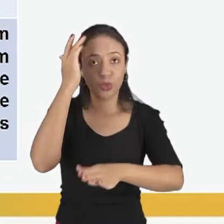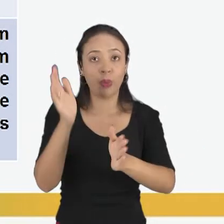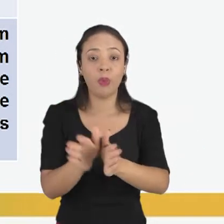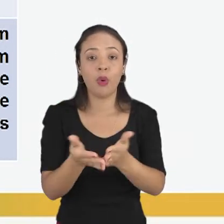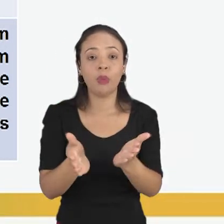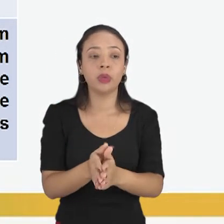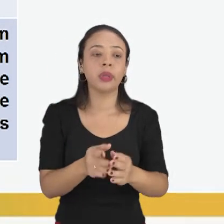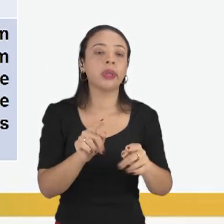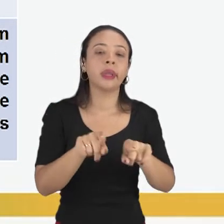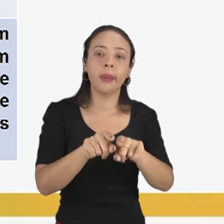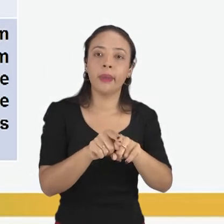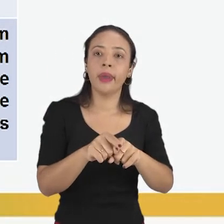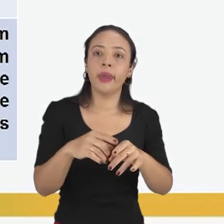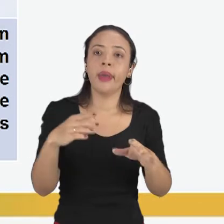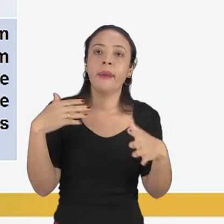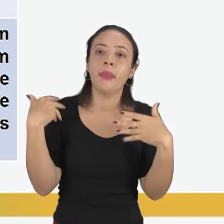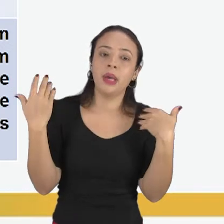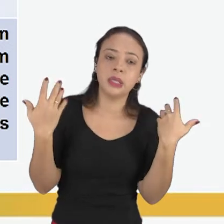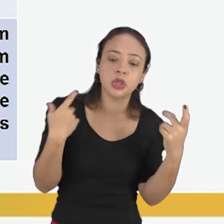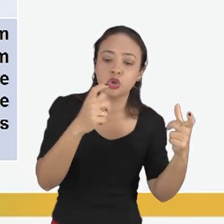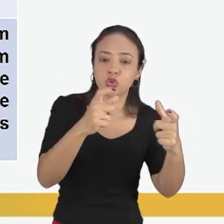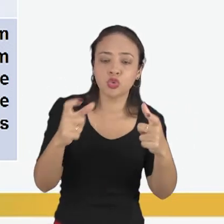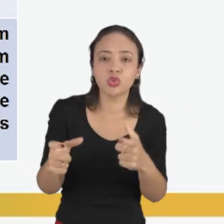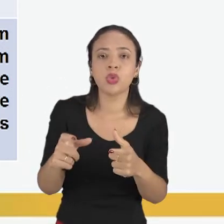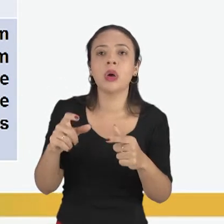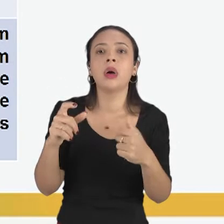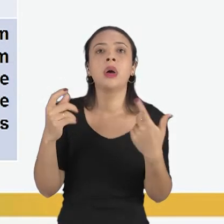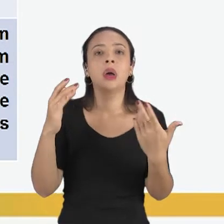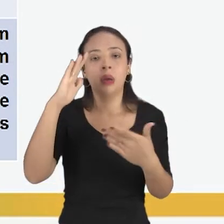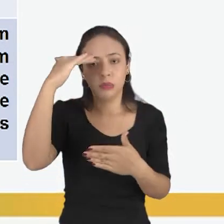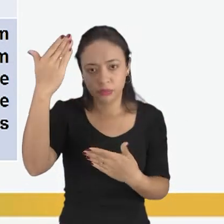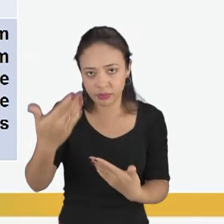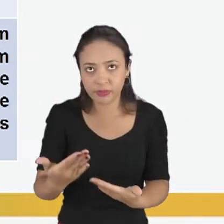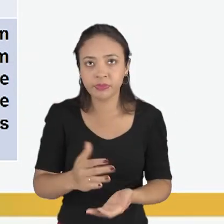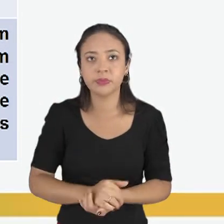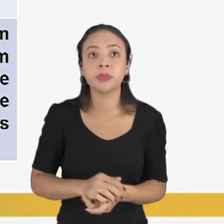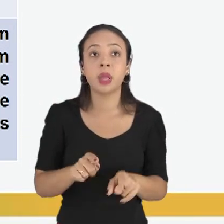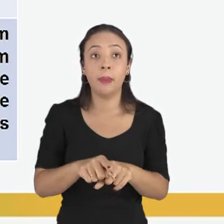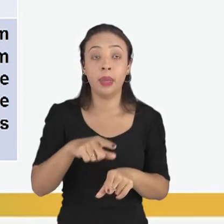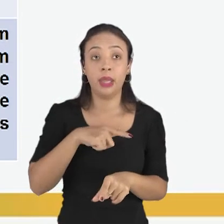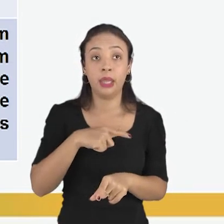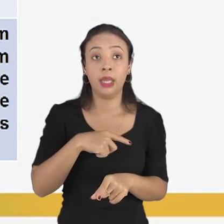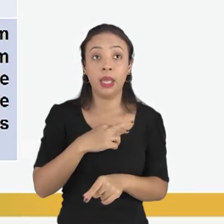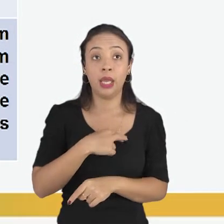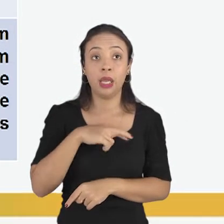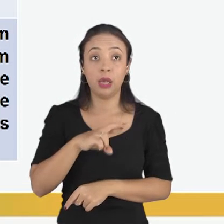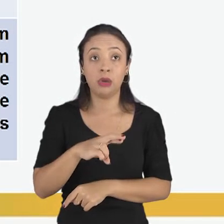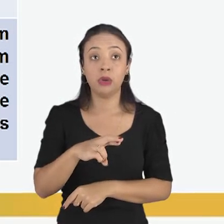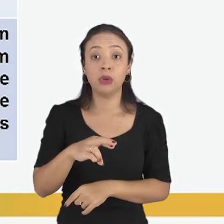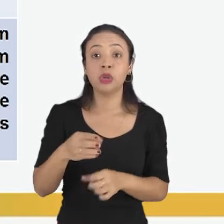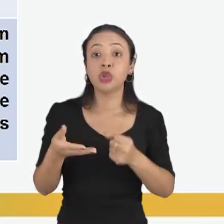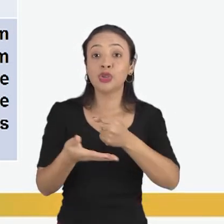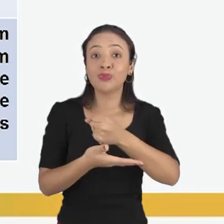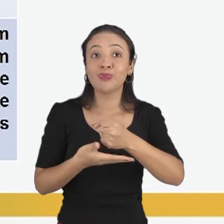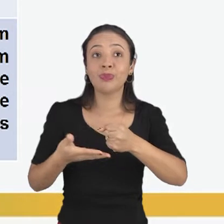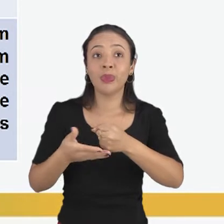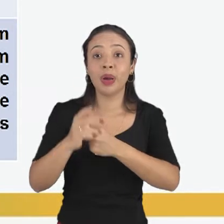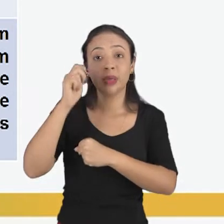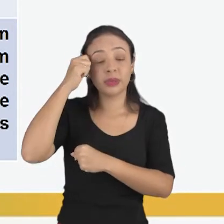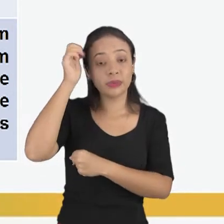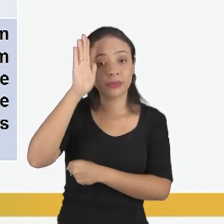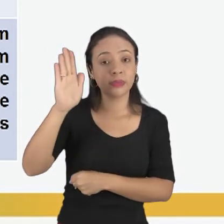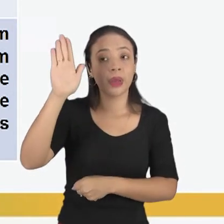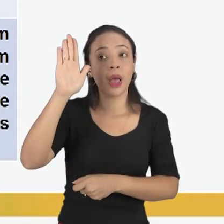sagrados e por aí vai. Religiões de matriz africana. A gente deve compreender bem, entrevistar bem pessoas desse ramo para